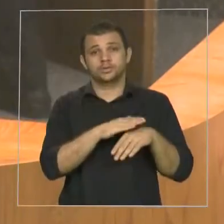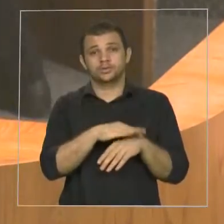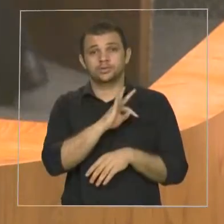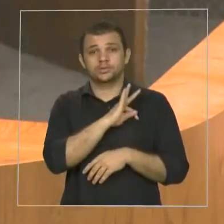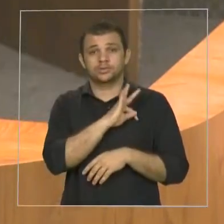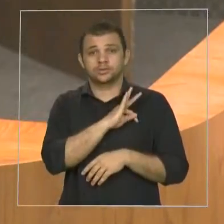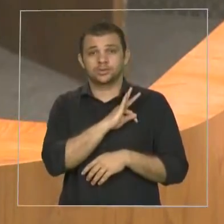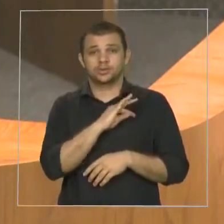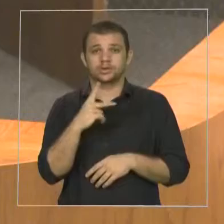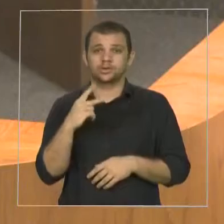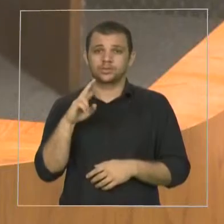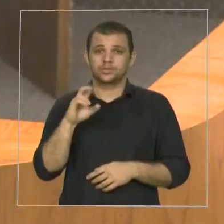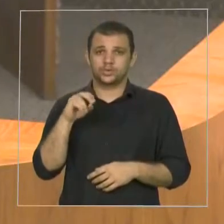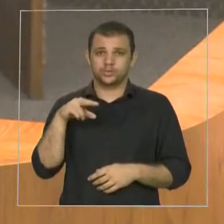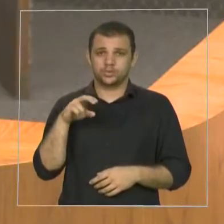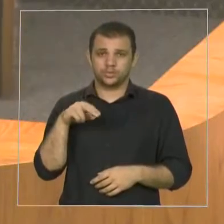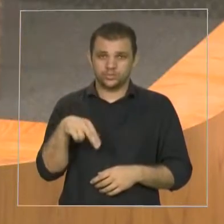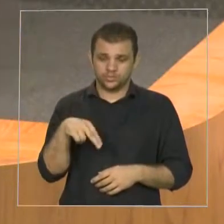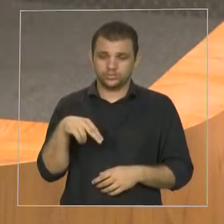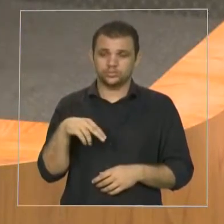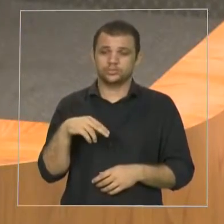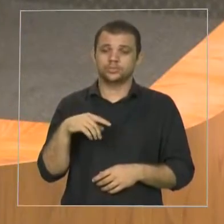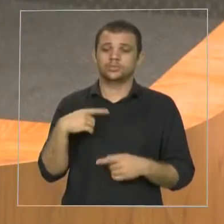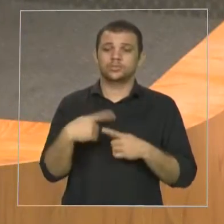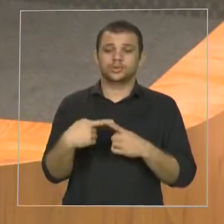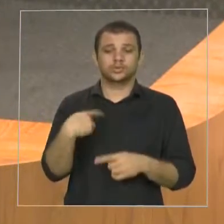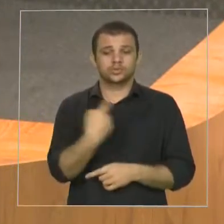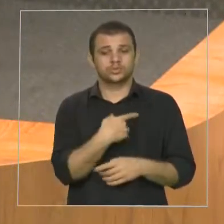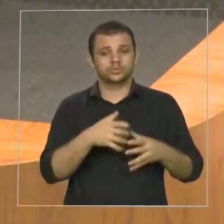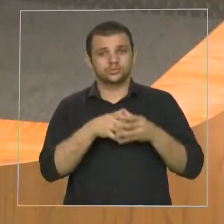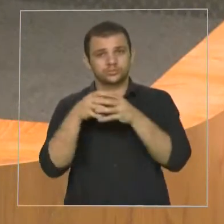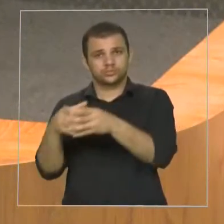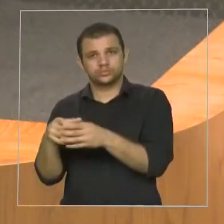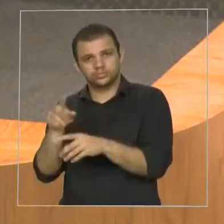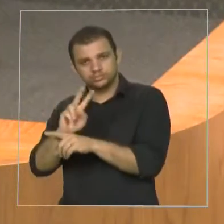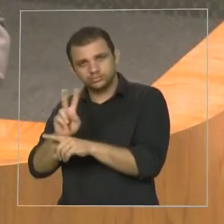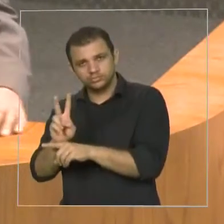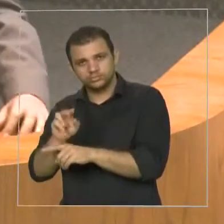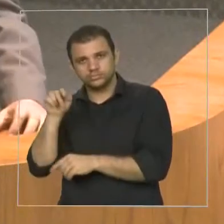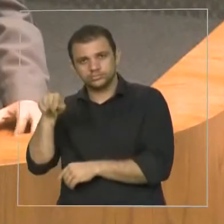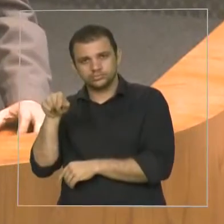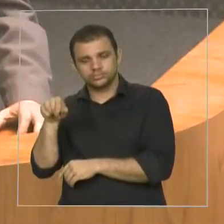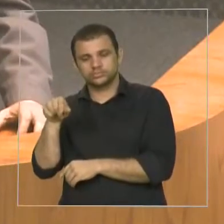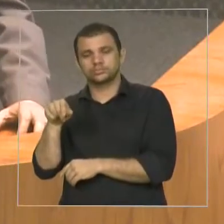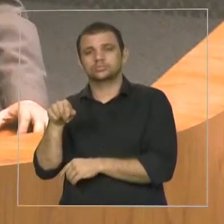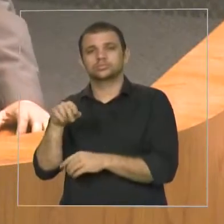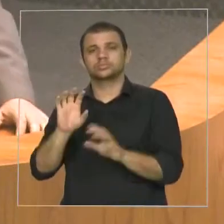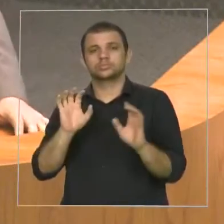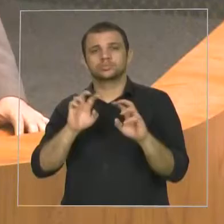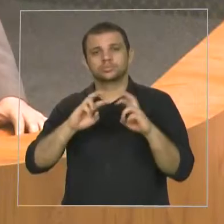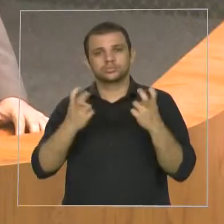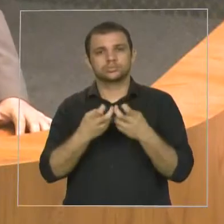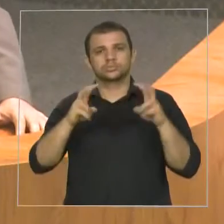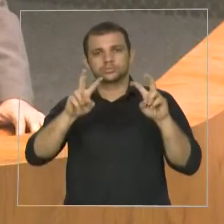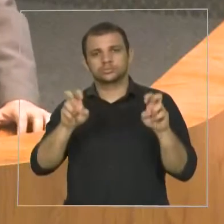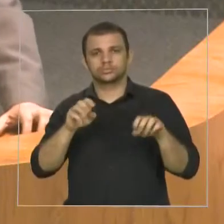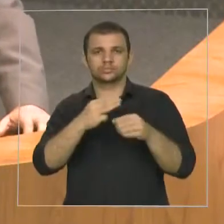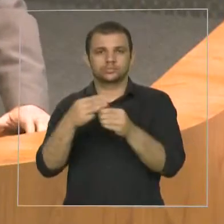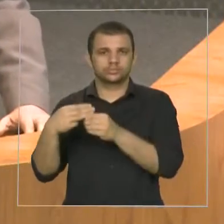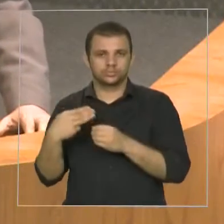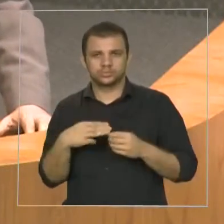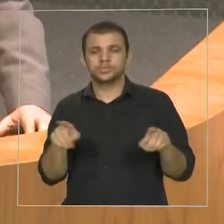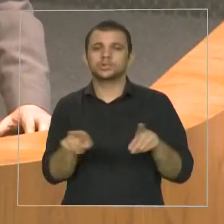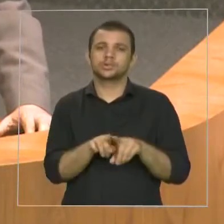após a nossa vistoria, durante a participação da Comissão de Assuntos Municipais, que teve a participação